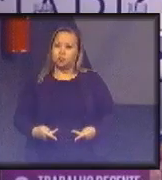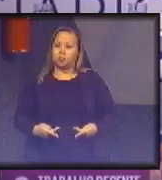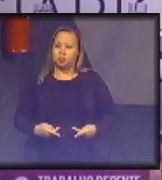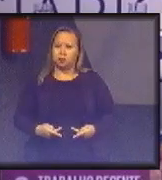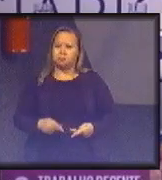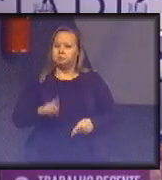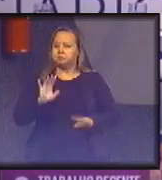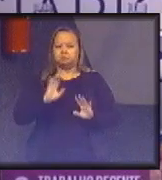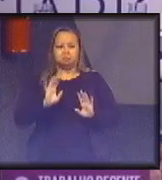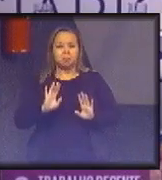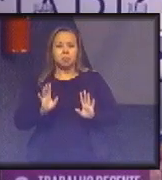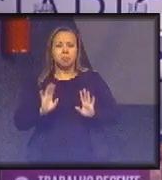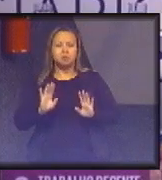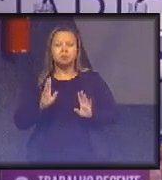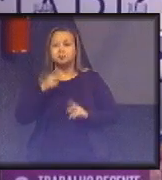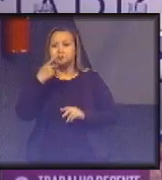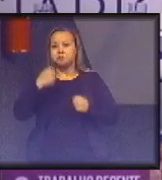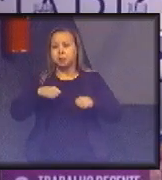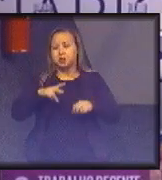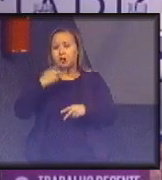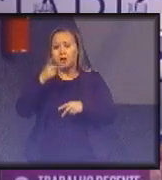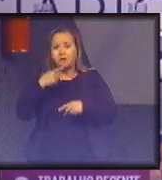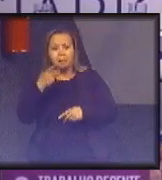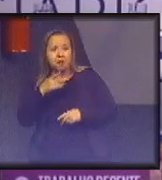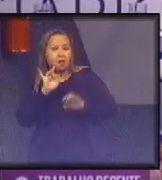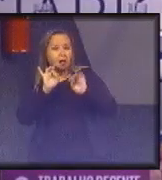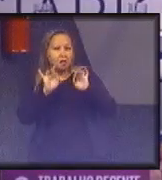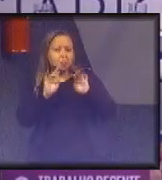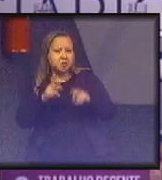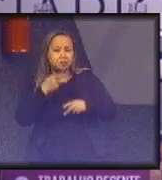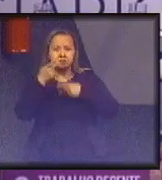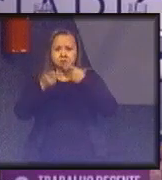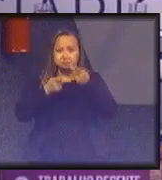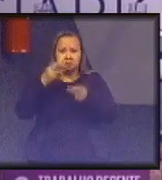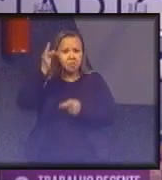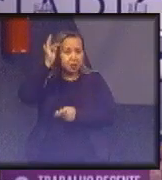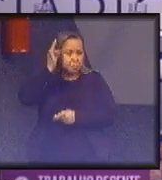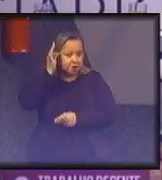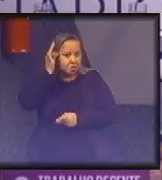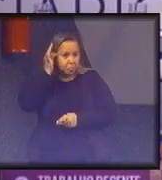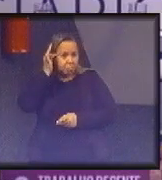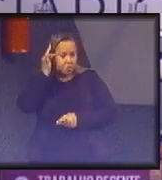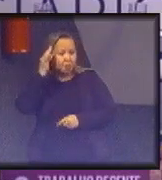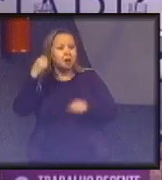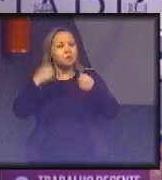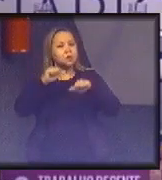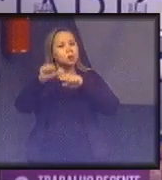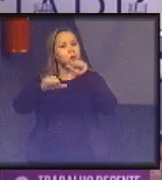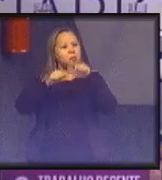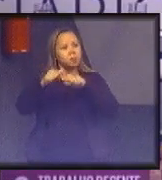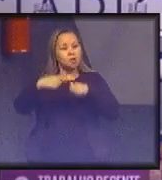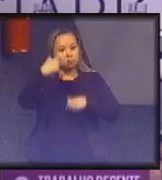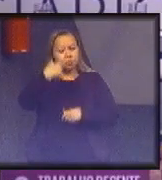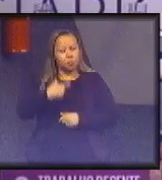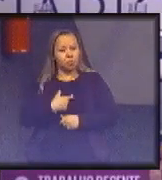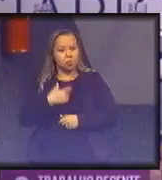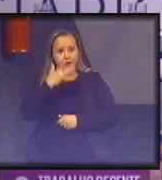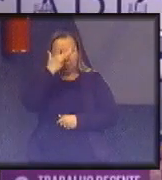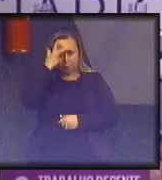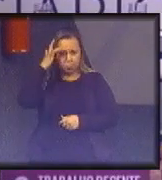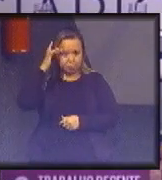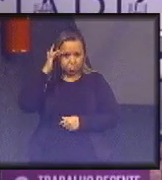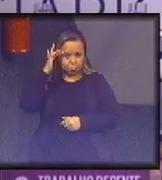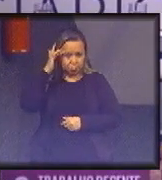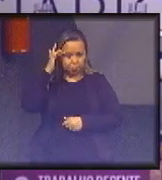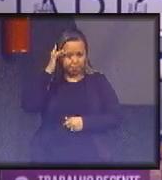teorizar, se a gente não pensar em formas de mudar o comportamento das pessoas. Então, à luz disso,